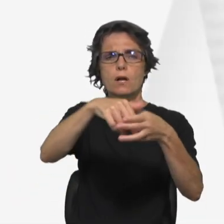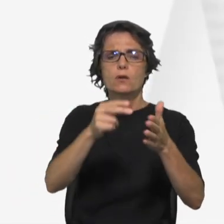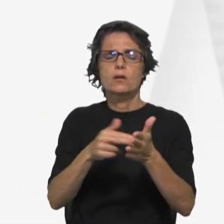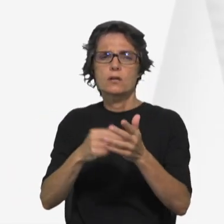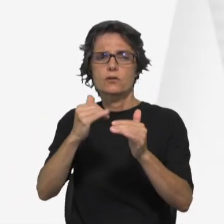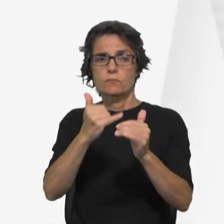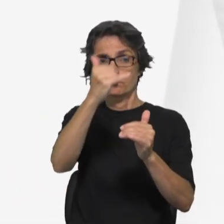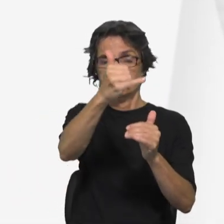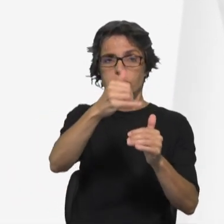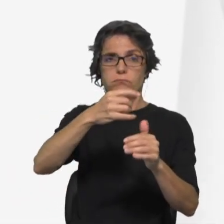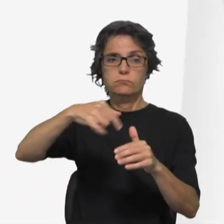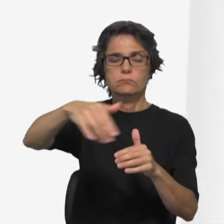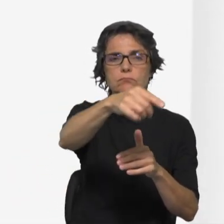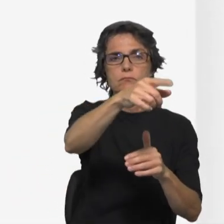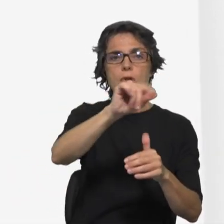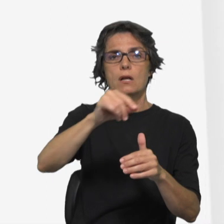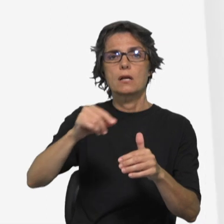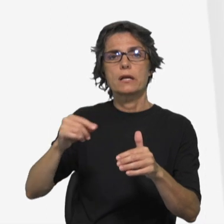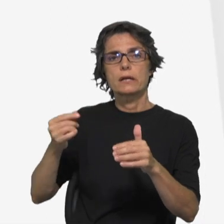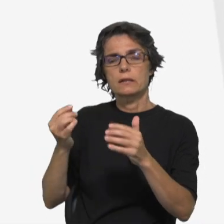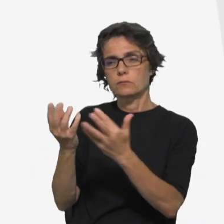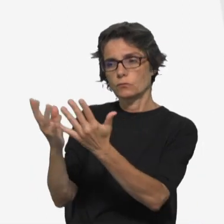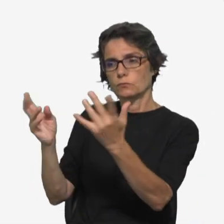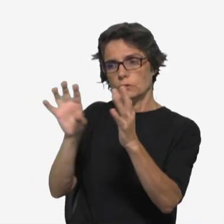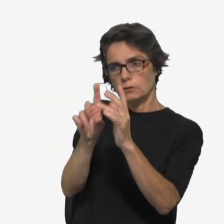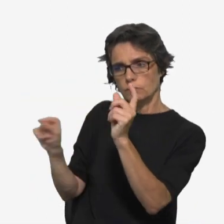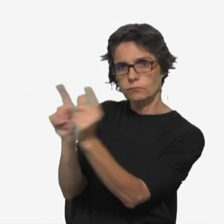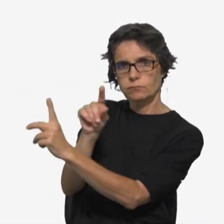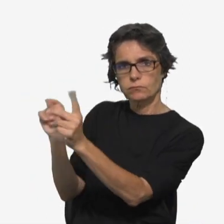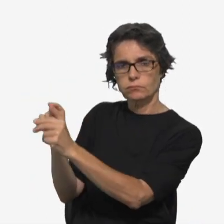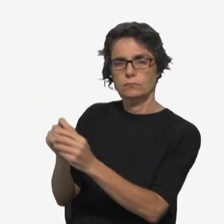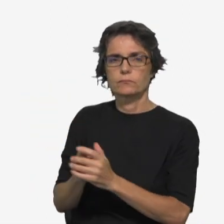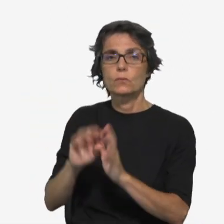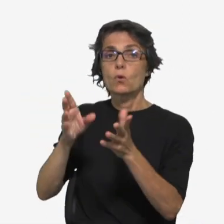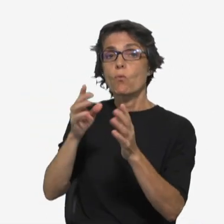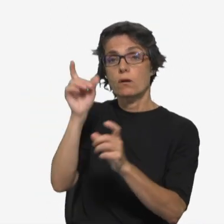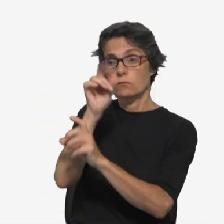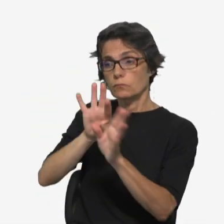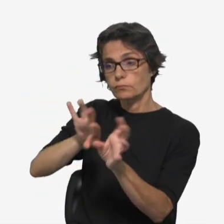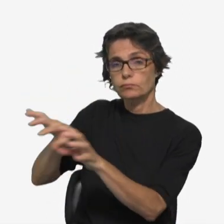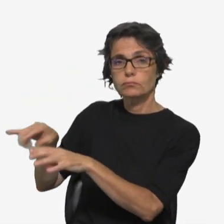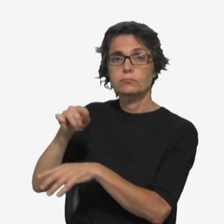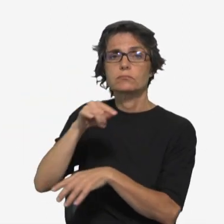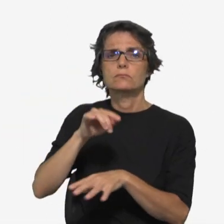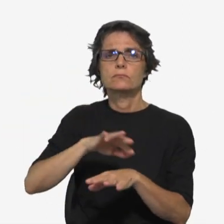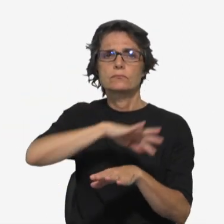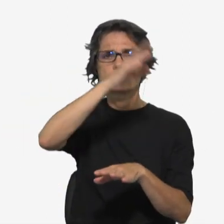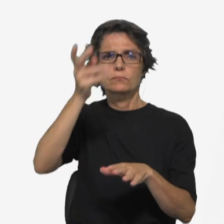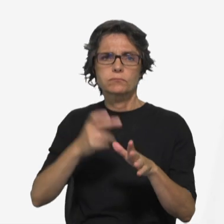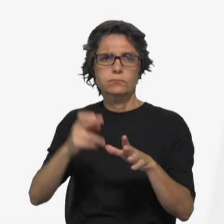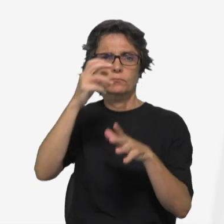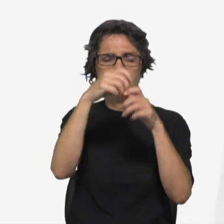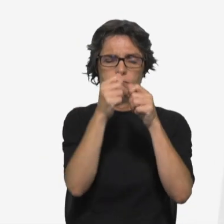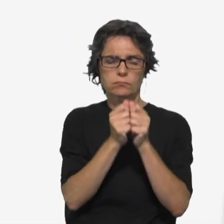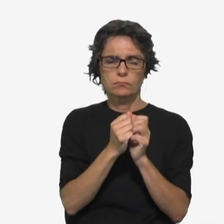outra margem enquanto ele despedia a multidão. Logo que a despediu, subiu a um monte para orar a